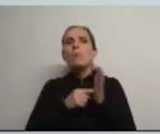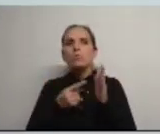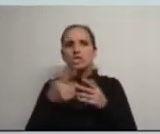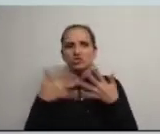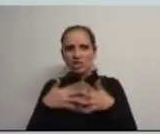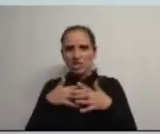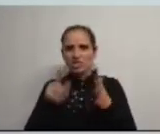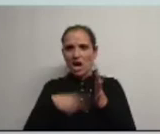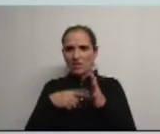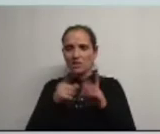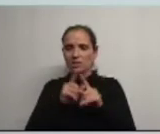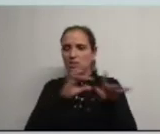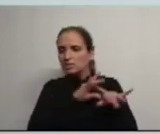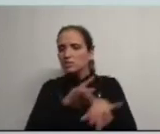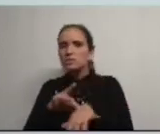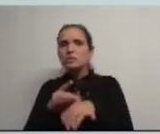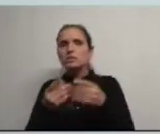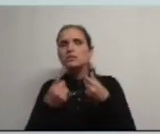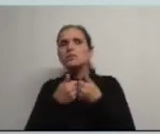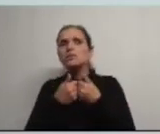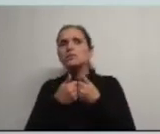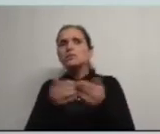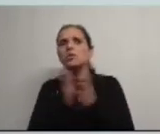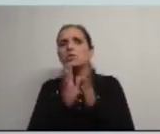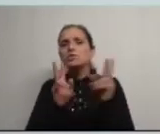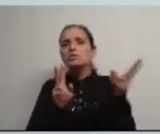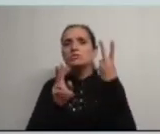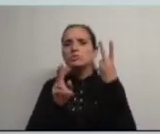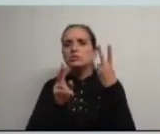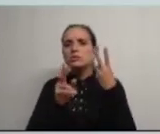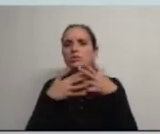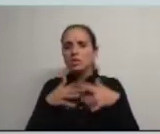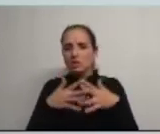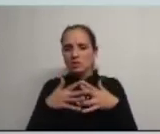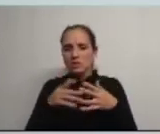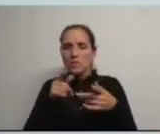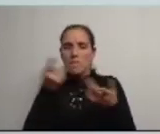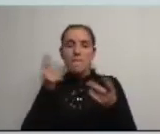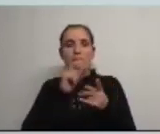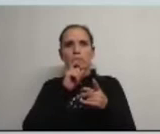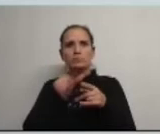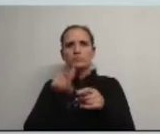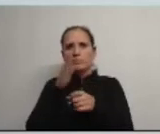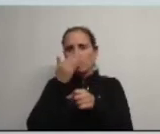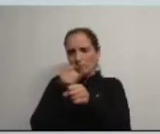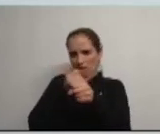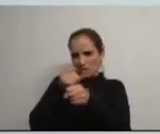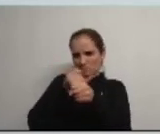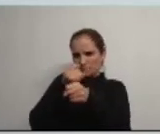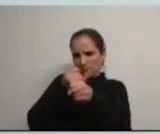estratégia de Agda estará alinhada com as outras duas estratégias evitando que o conselho se transforme numa espécie de ilha política